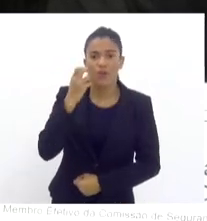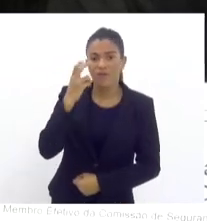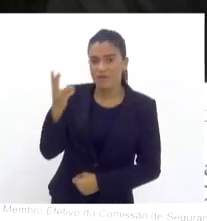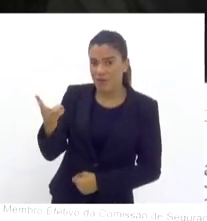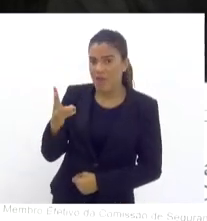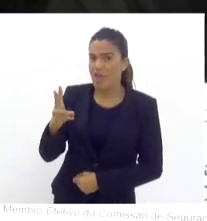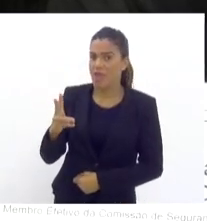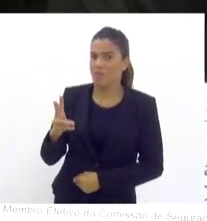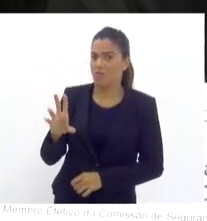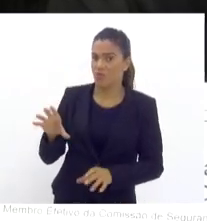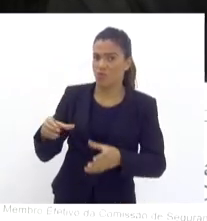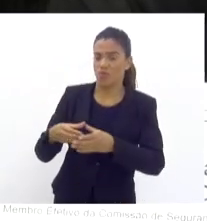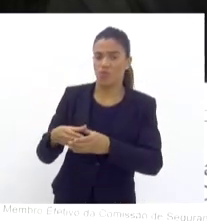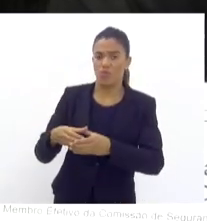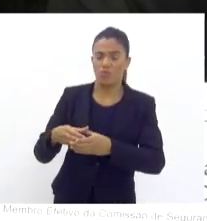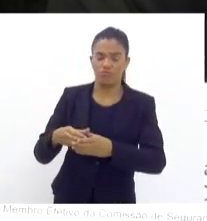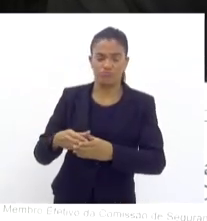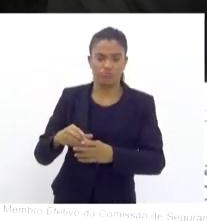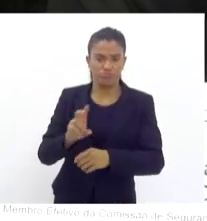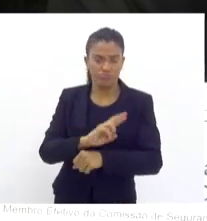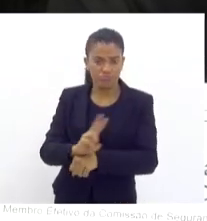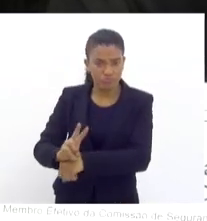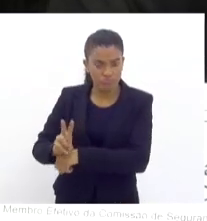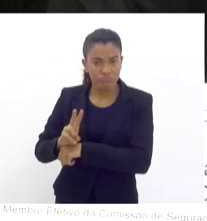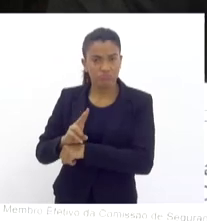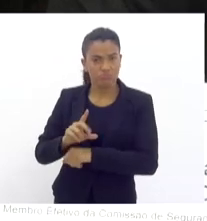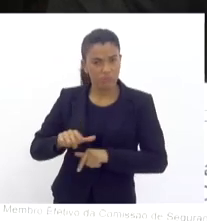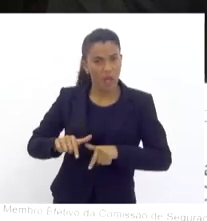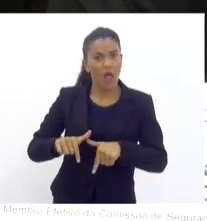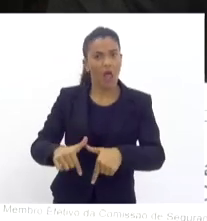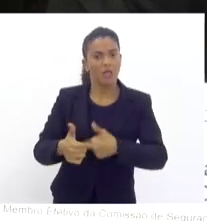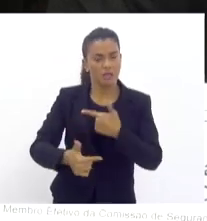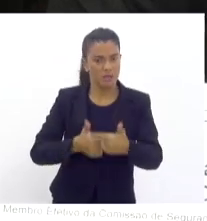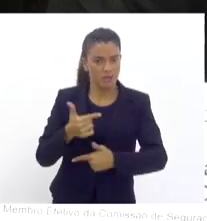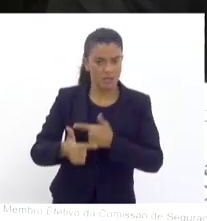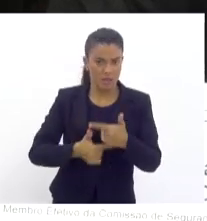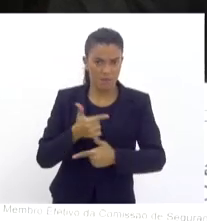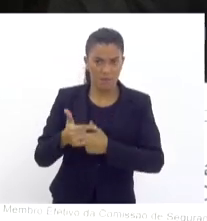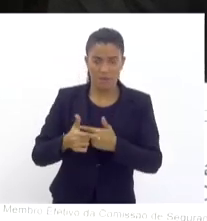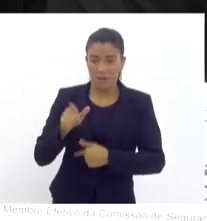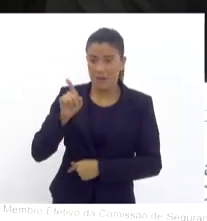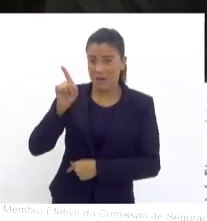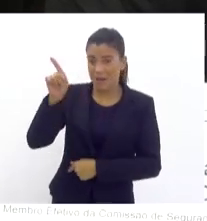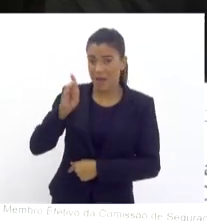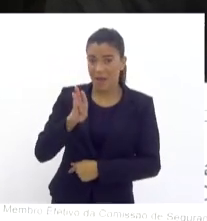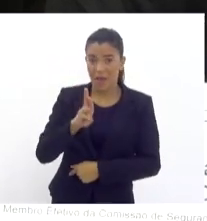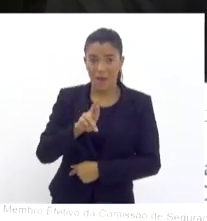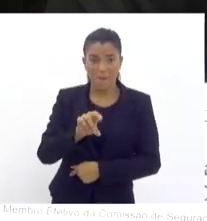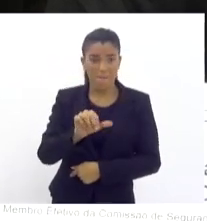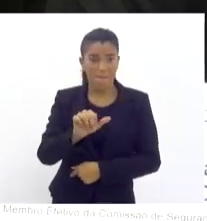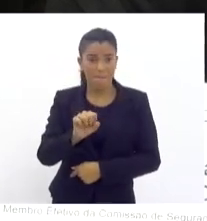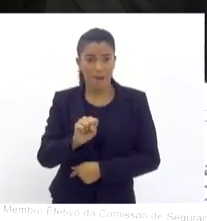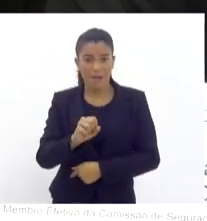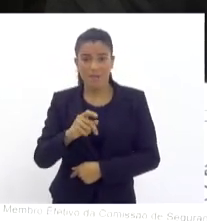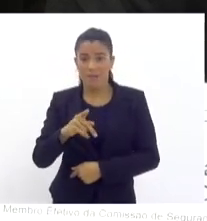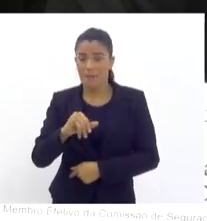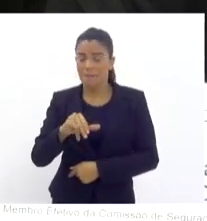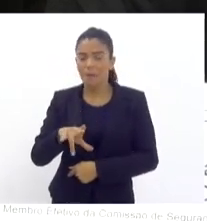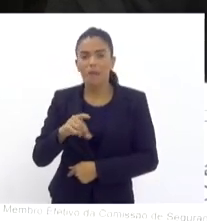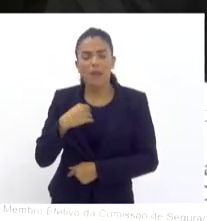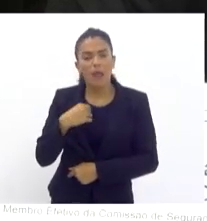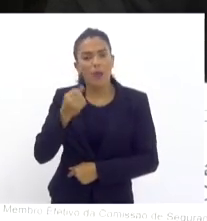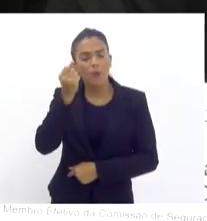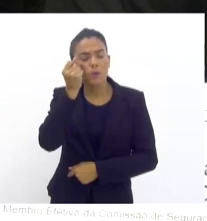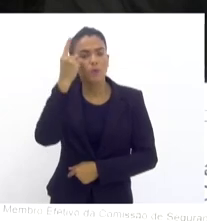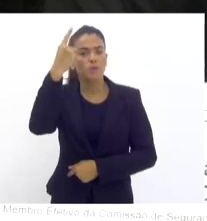segurança estão atuando, trabalhando, em Bras de Pina, os policiais que ali moram estão sendo expulsos, eu encontrei um grupo deles